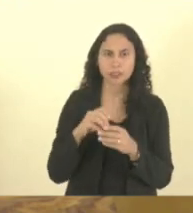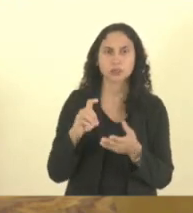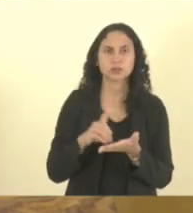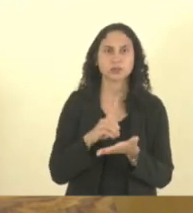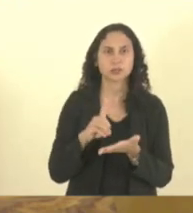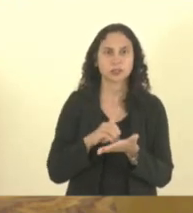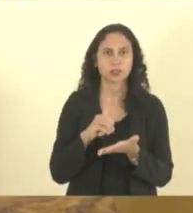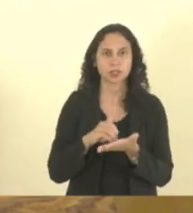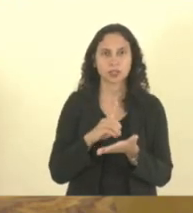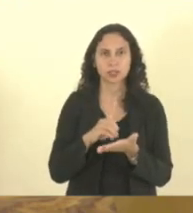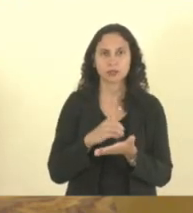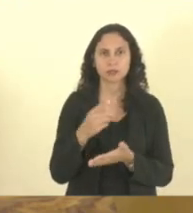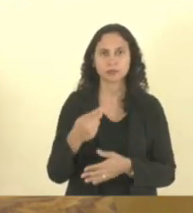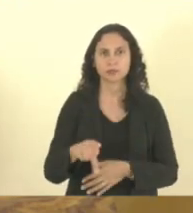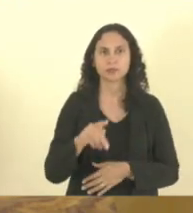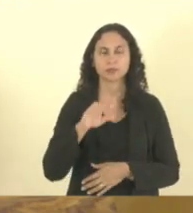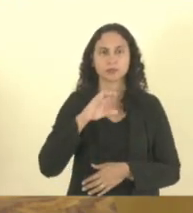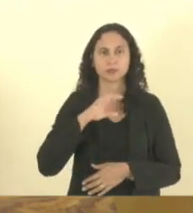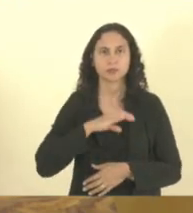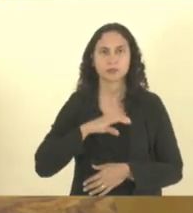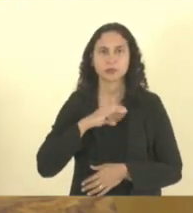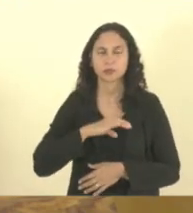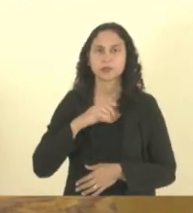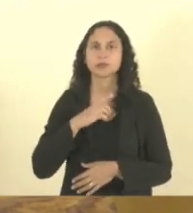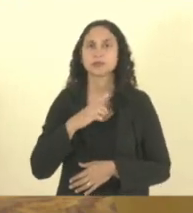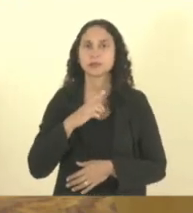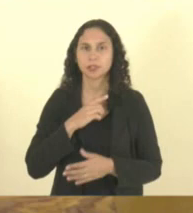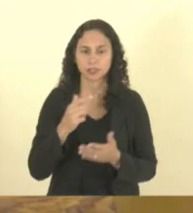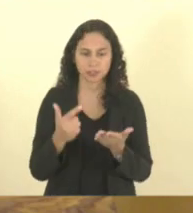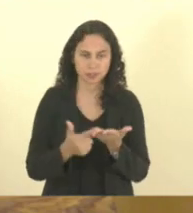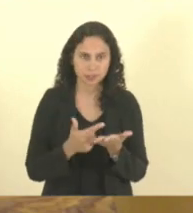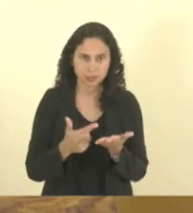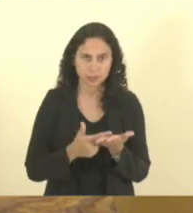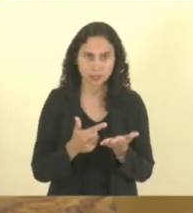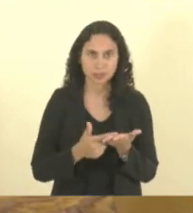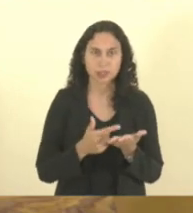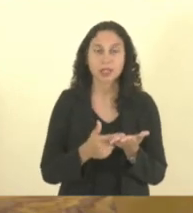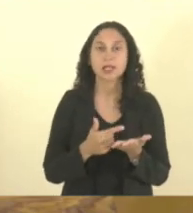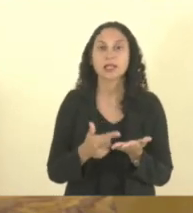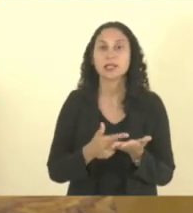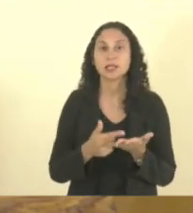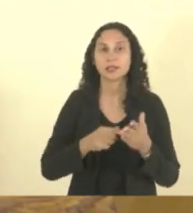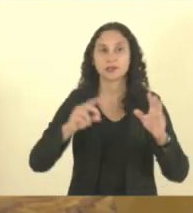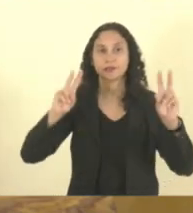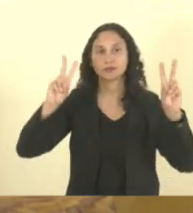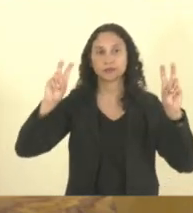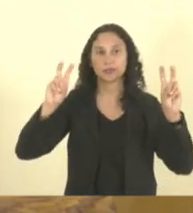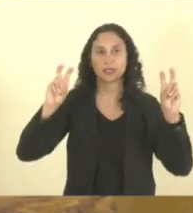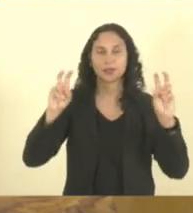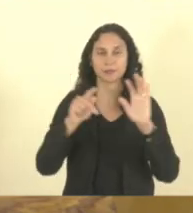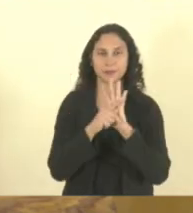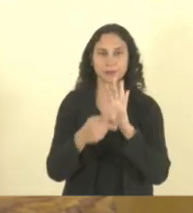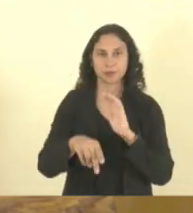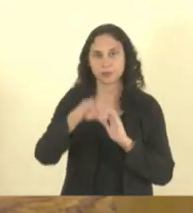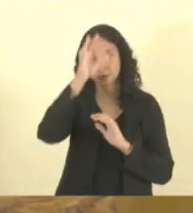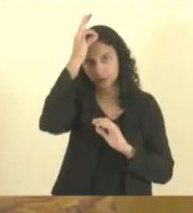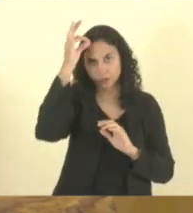portuguesa, escreveu também Memórias Históricas e Documentadas da Província e do Espírito Santo,